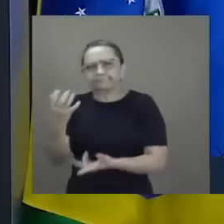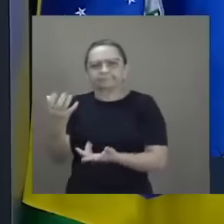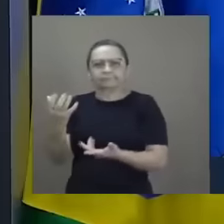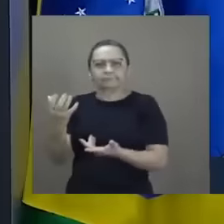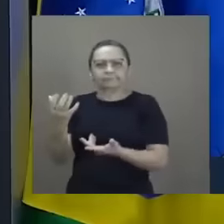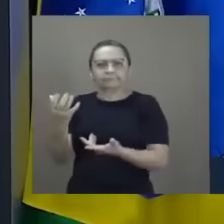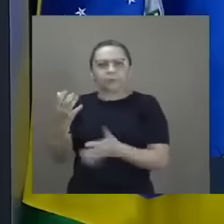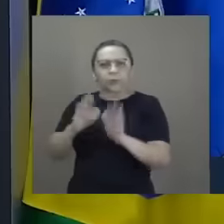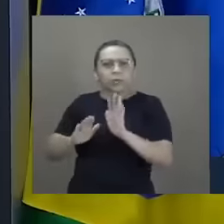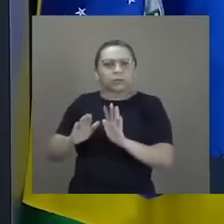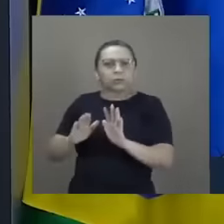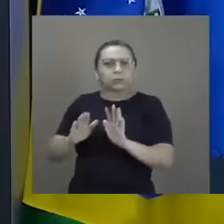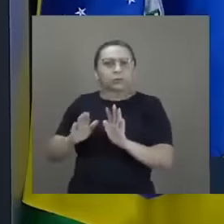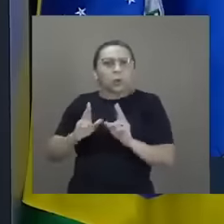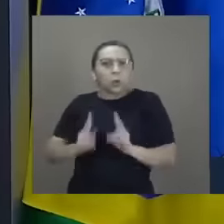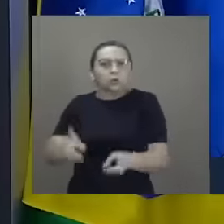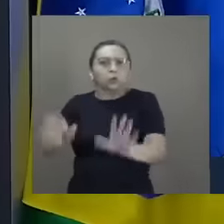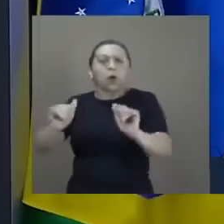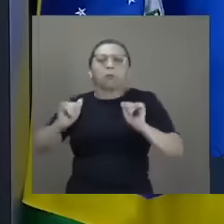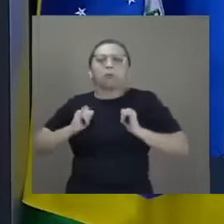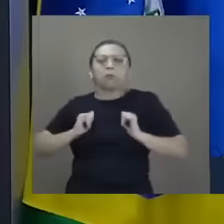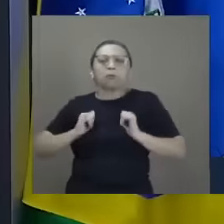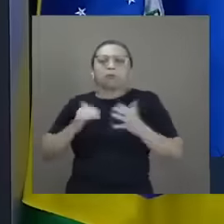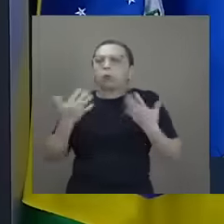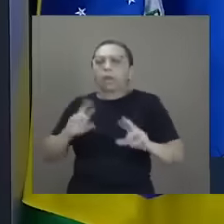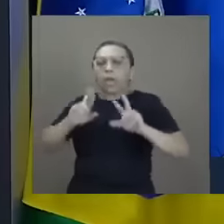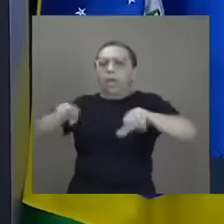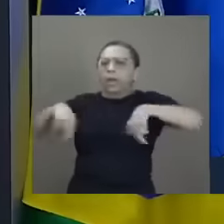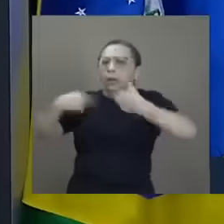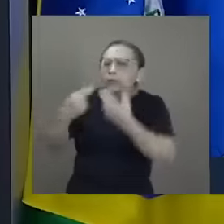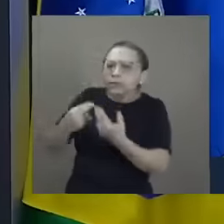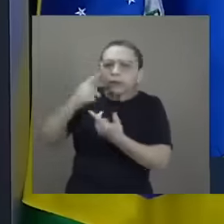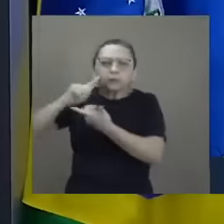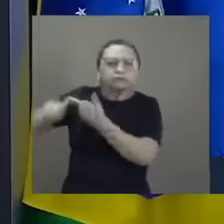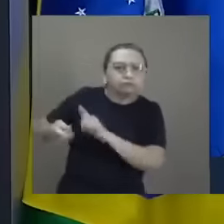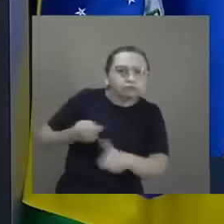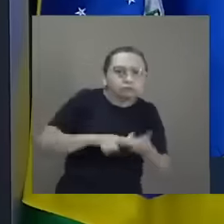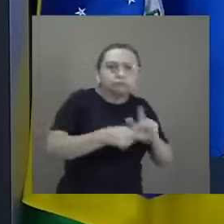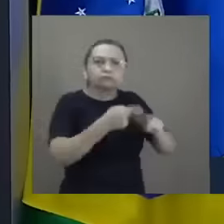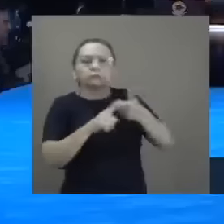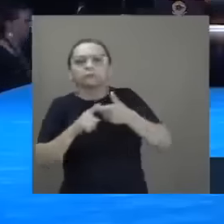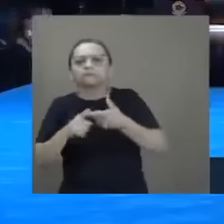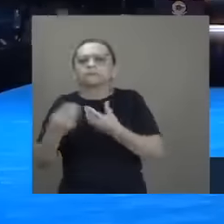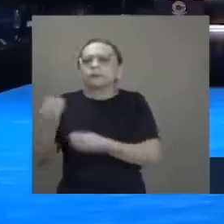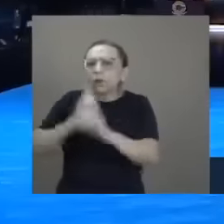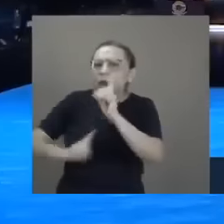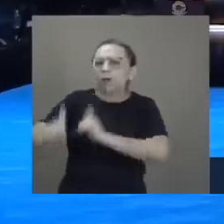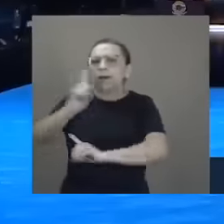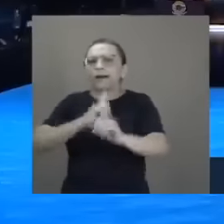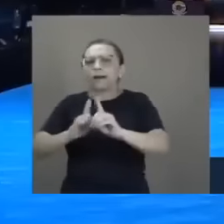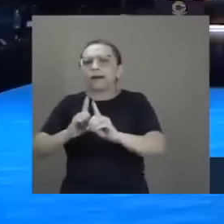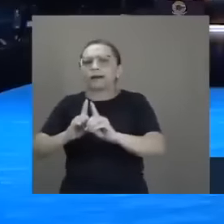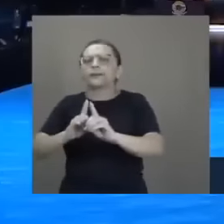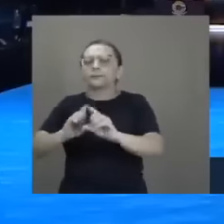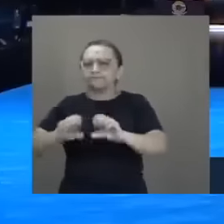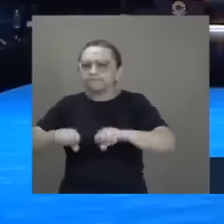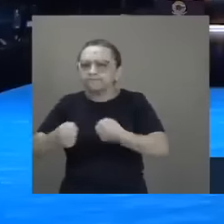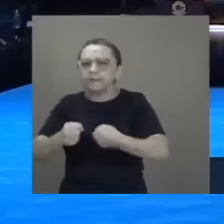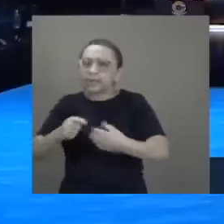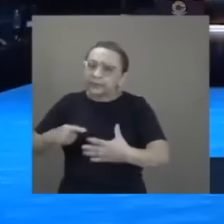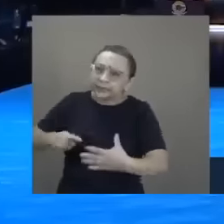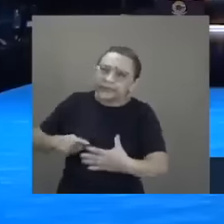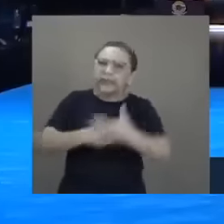avaliar, diagnosticar e denunciar o que está acontecendo, não tenho a mínima dúvida